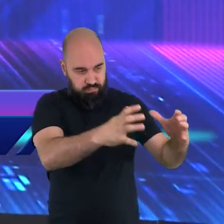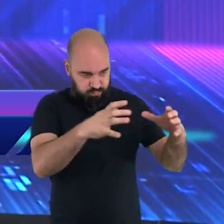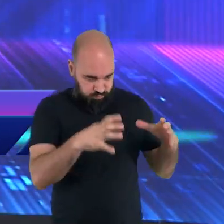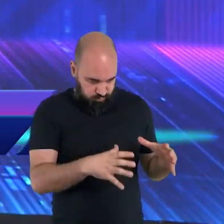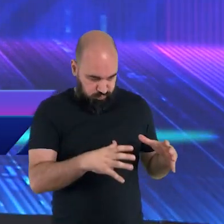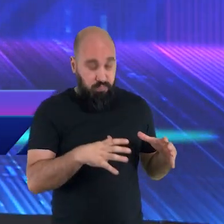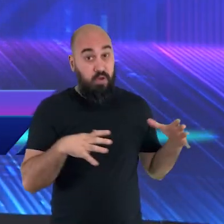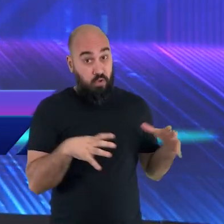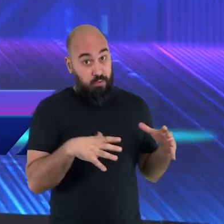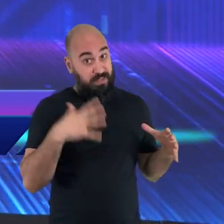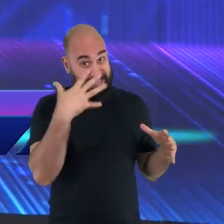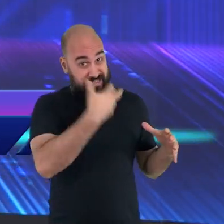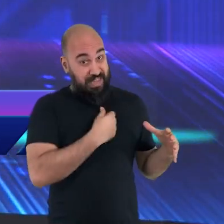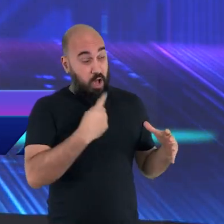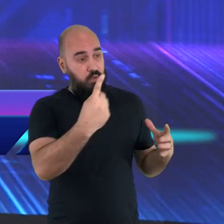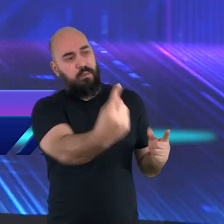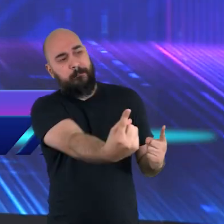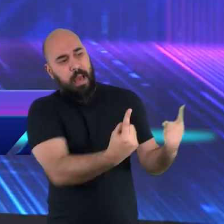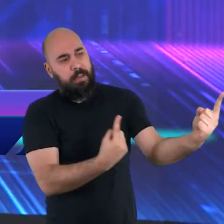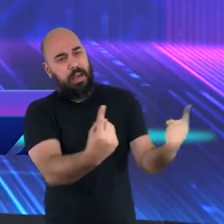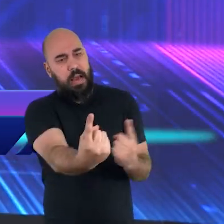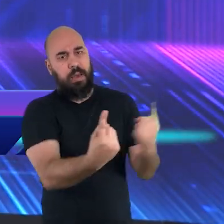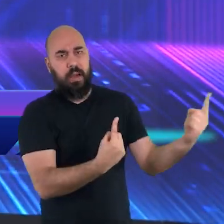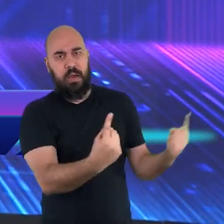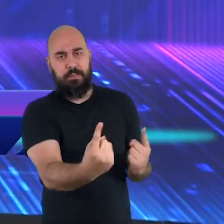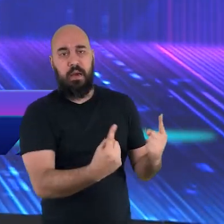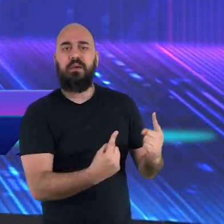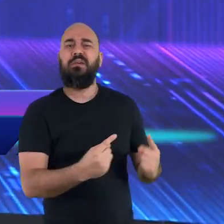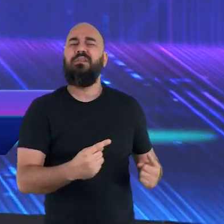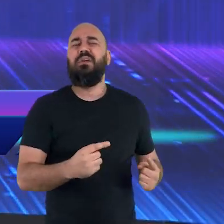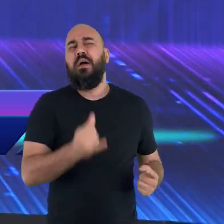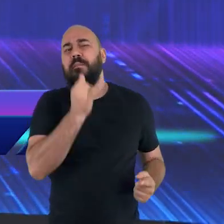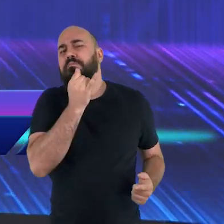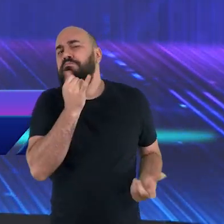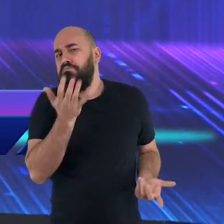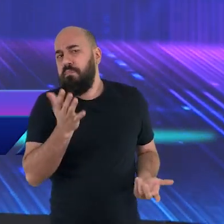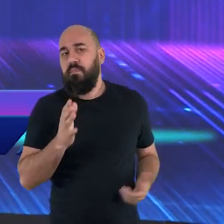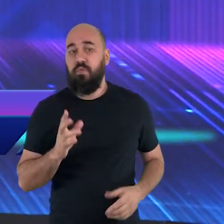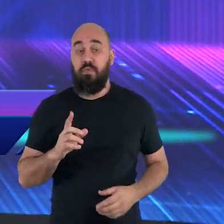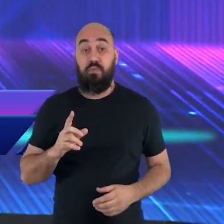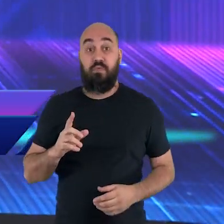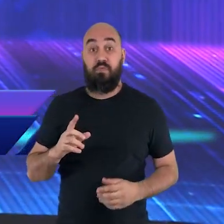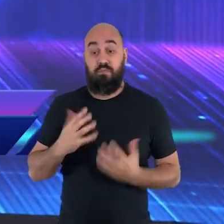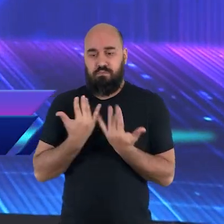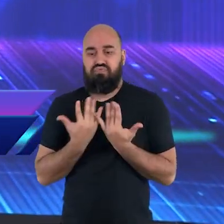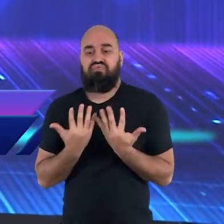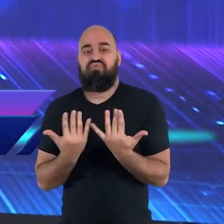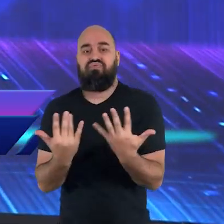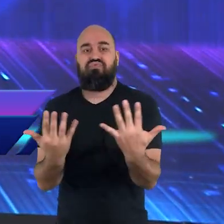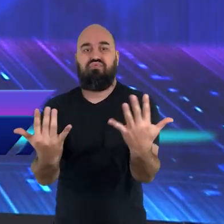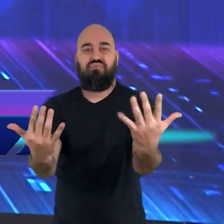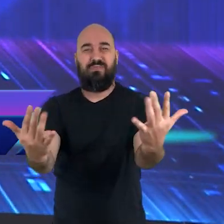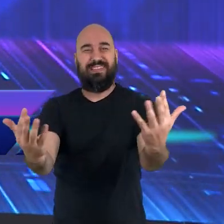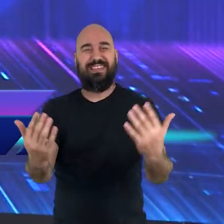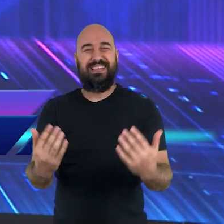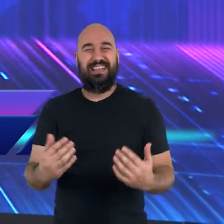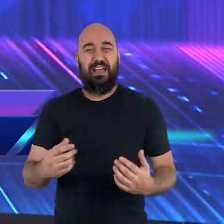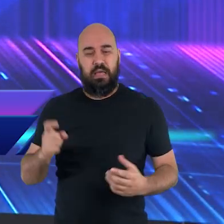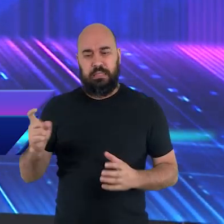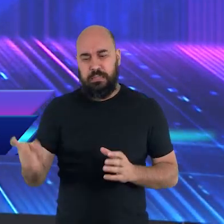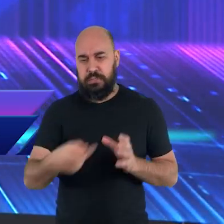de trigo. Existe o joio e o trigo. Eles crescem juntos, mas chega na hora da colheita,